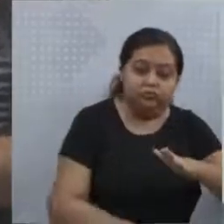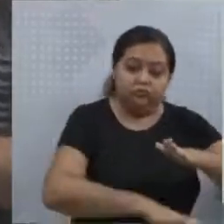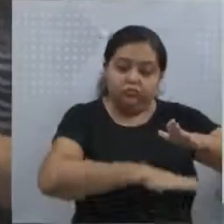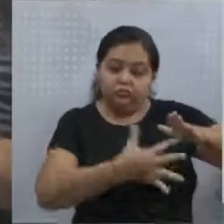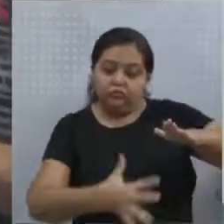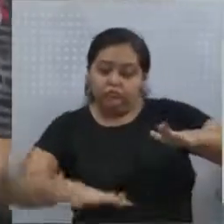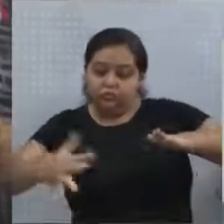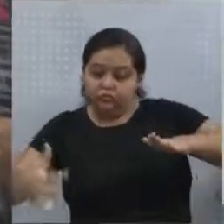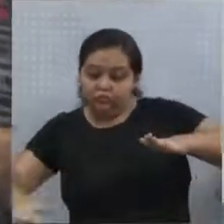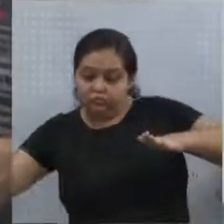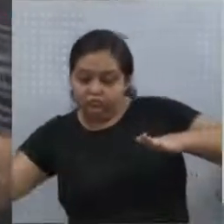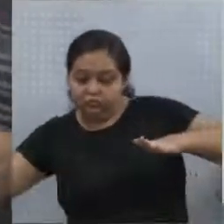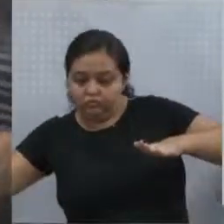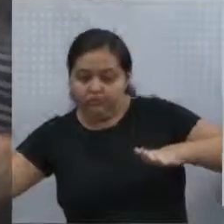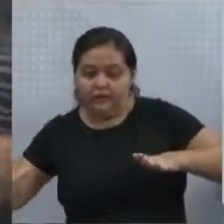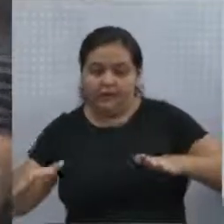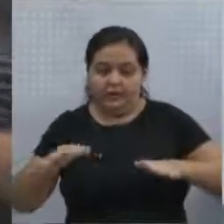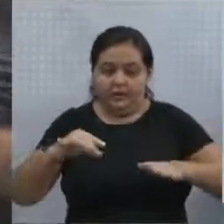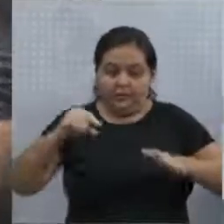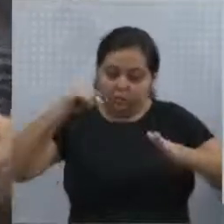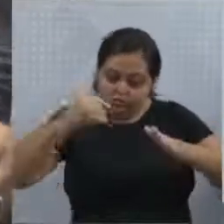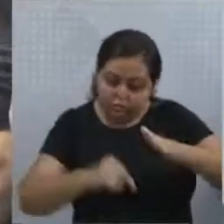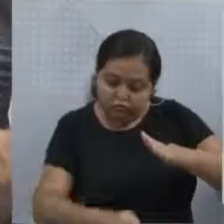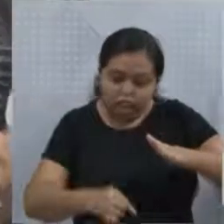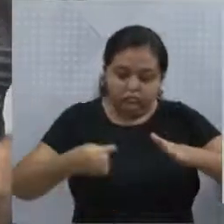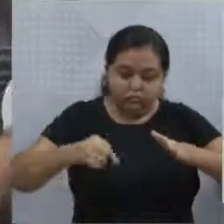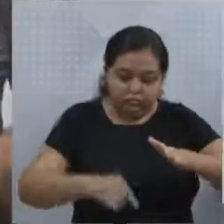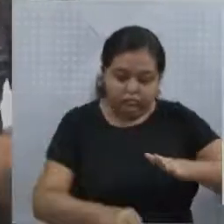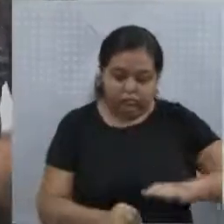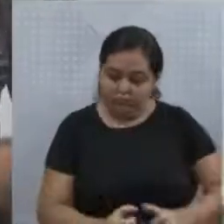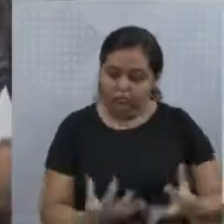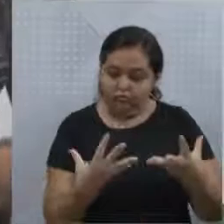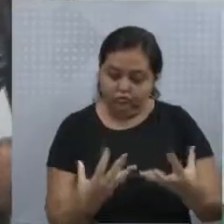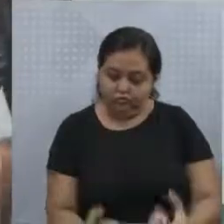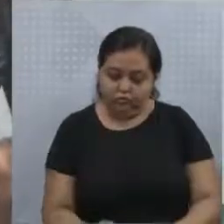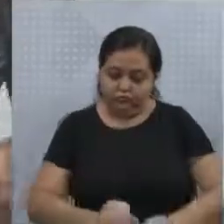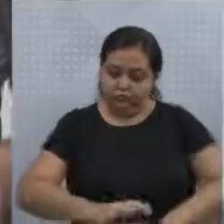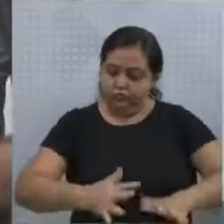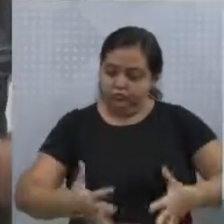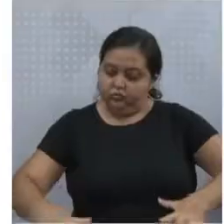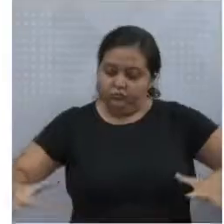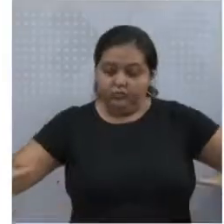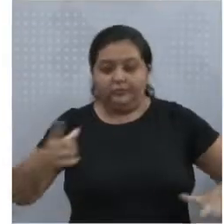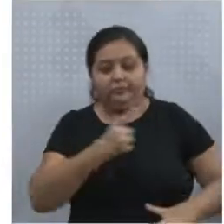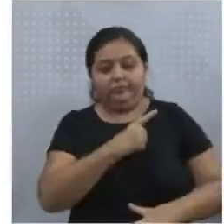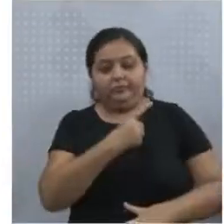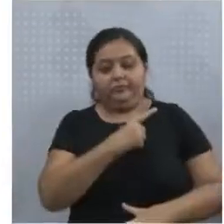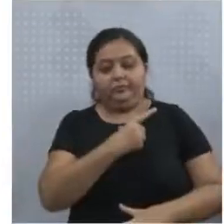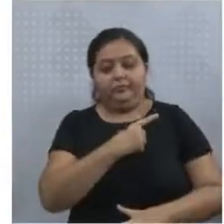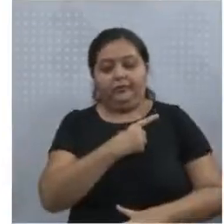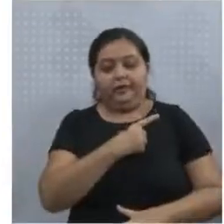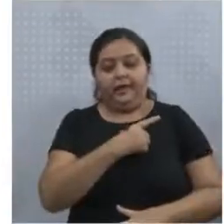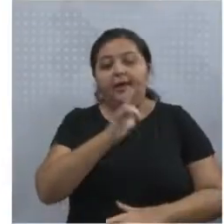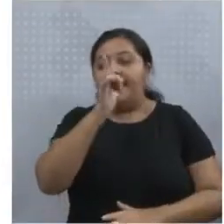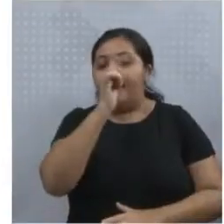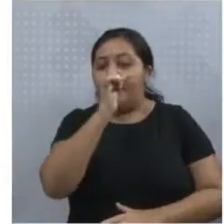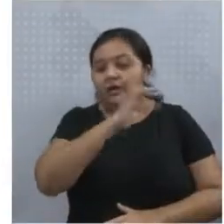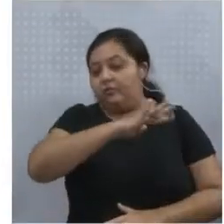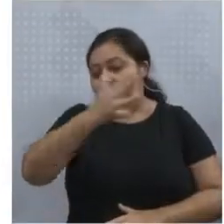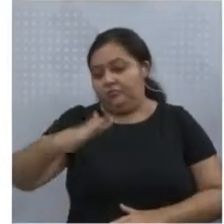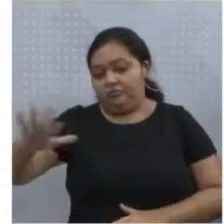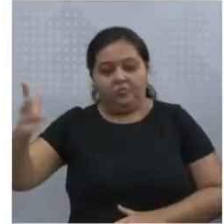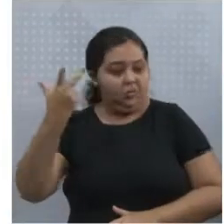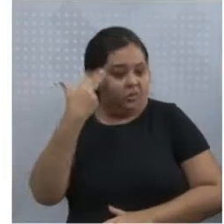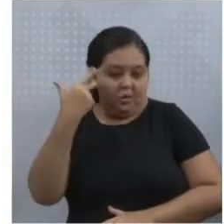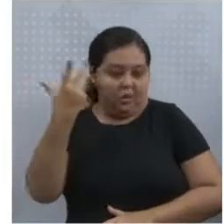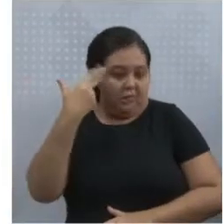São águas que se filtram e formam justamente esses lençóis d'água. As águas superficiais, como os rios,